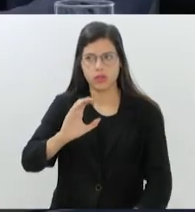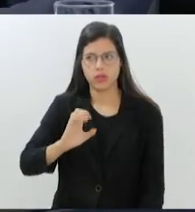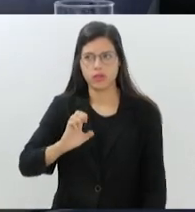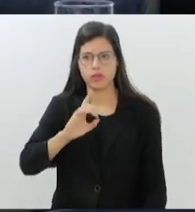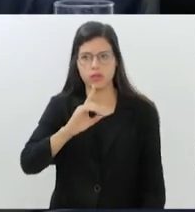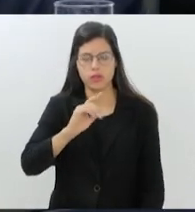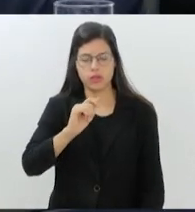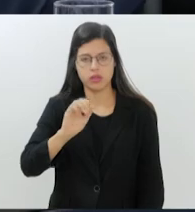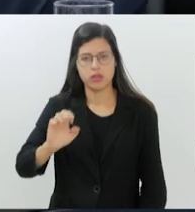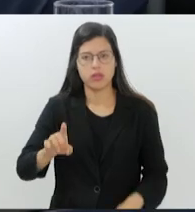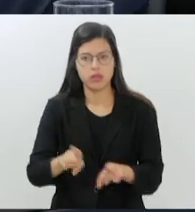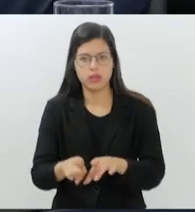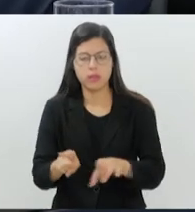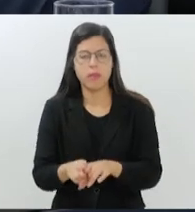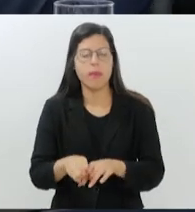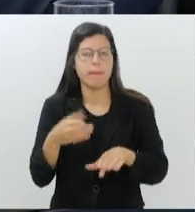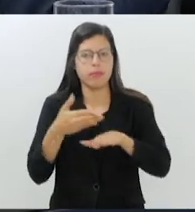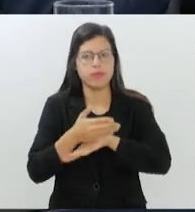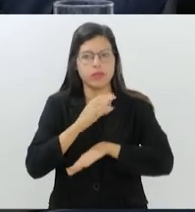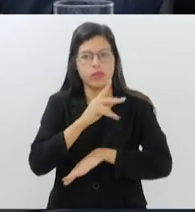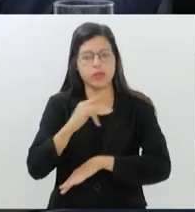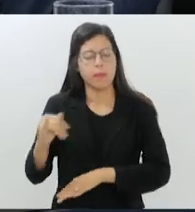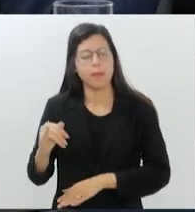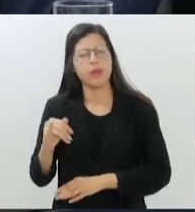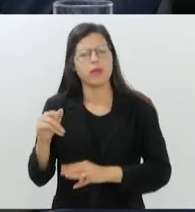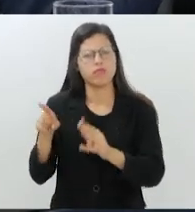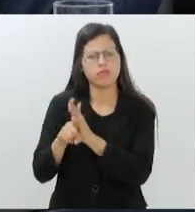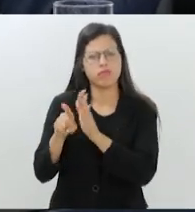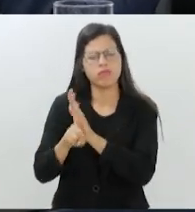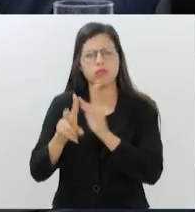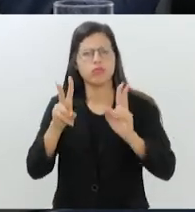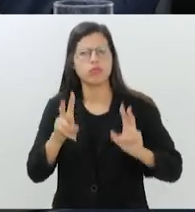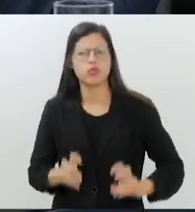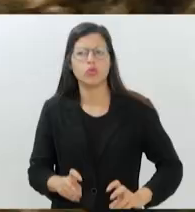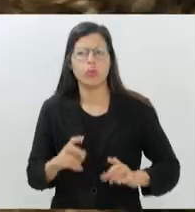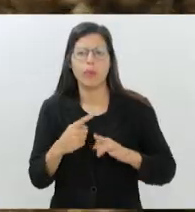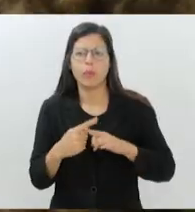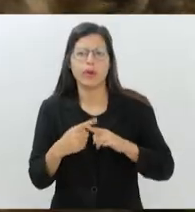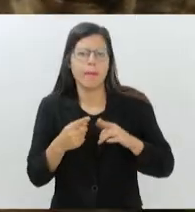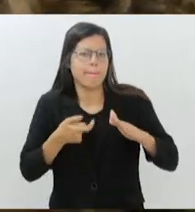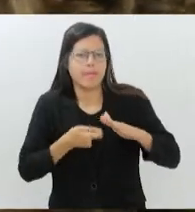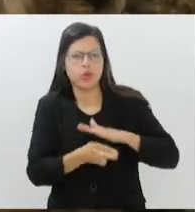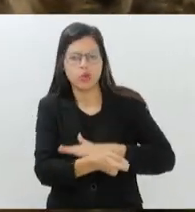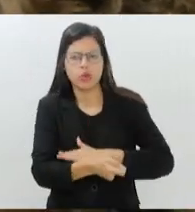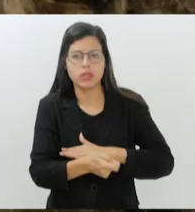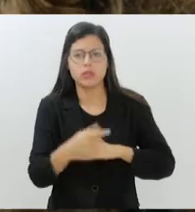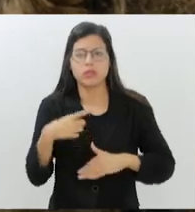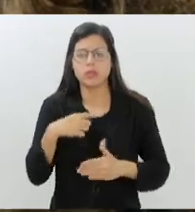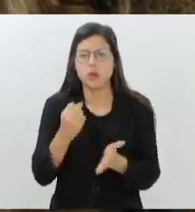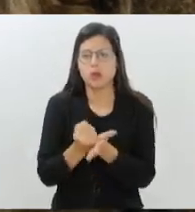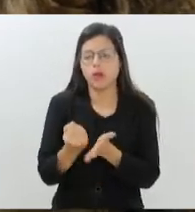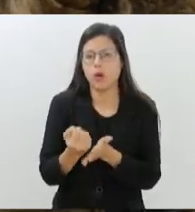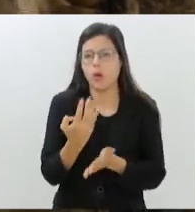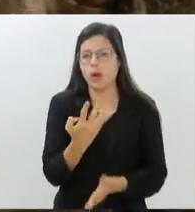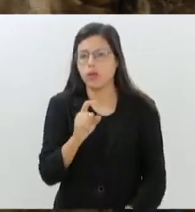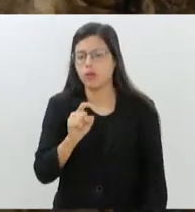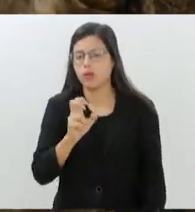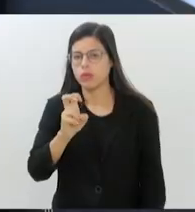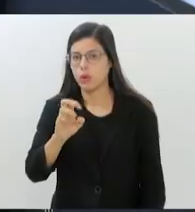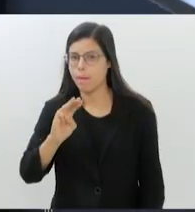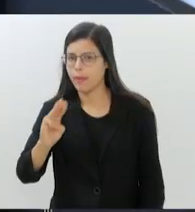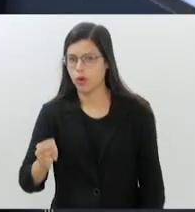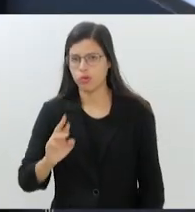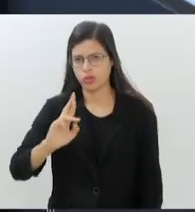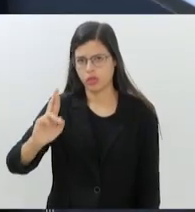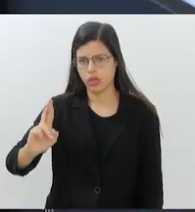CPI e questionada quanto aos critérios dos patrocínios da empresa, a exemplo do contrato de 4,5 milhões de reais